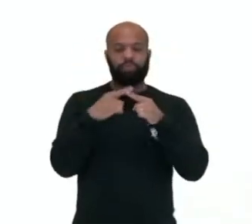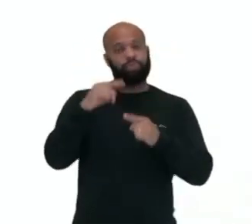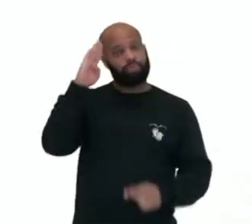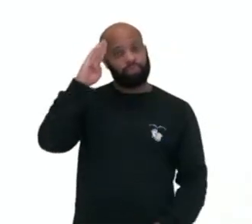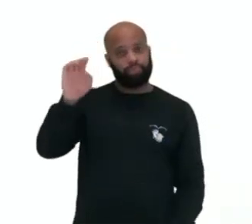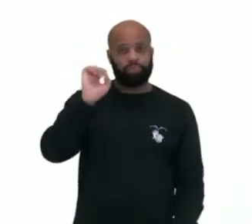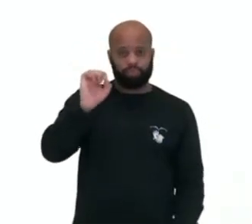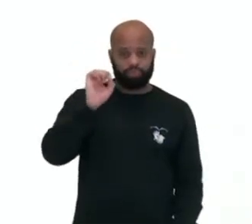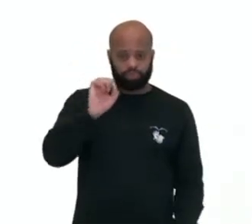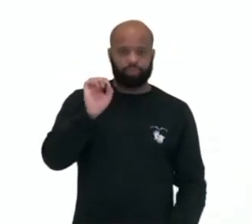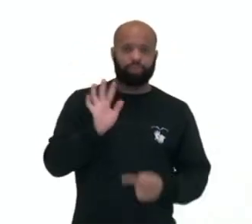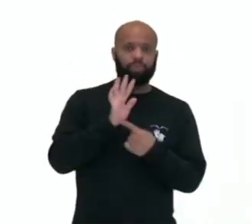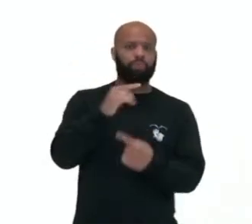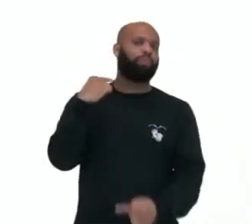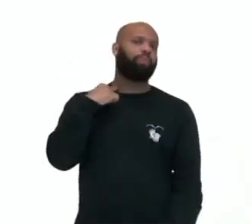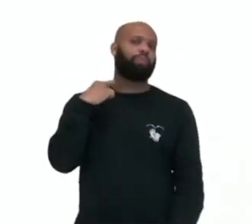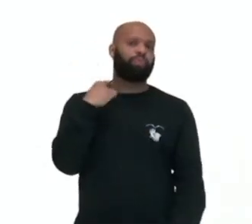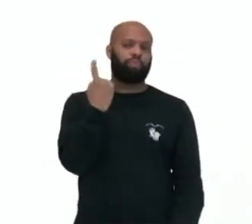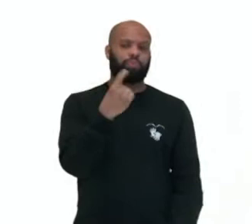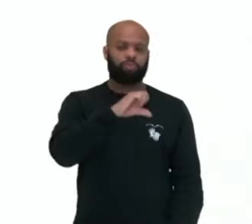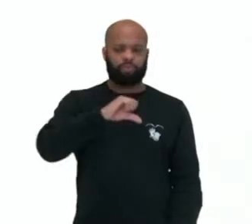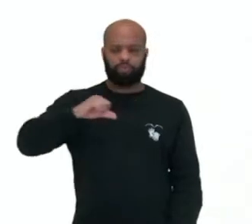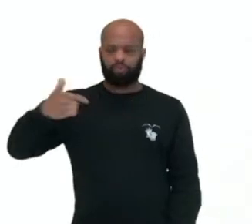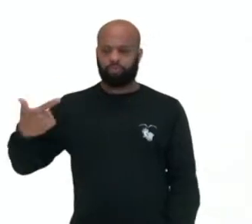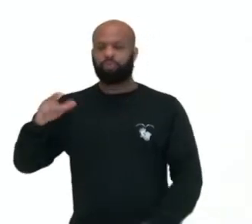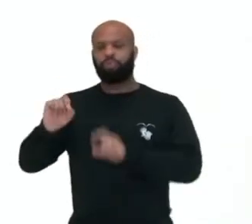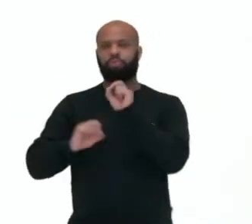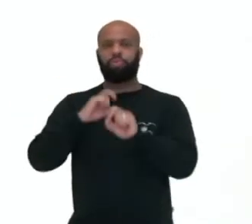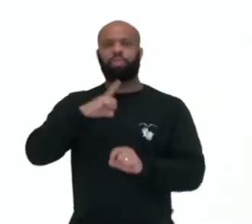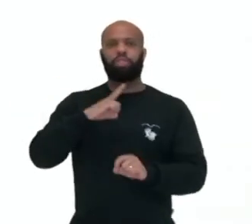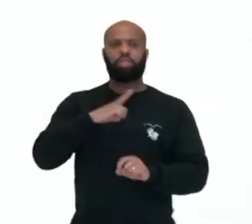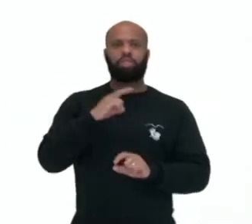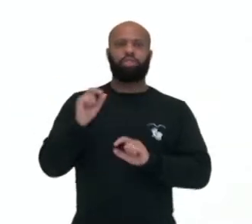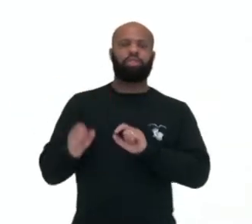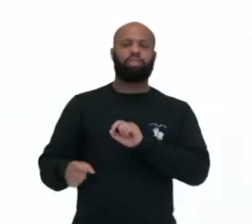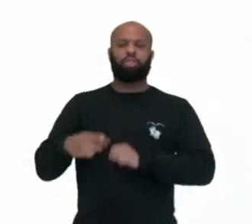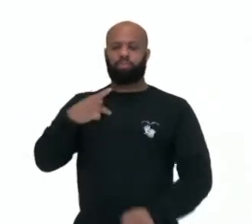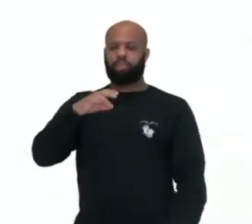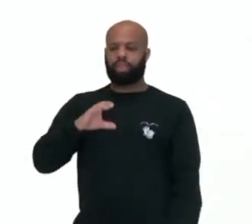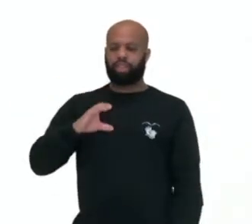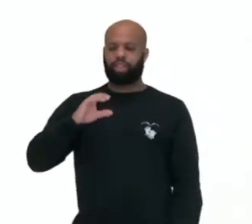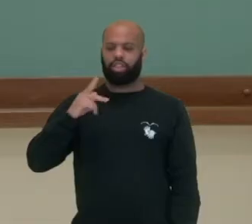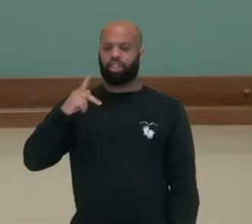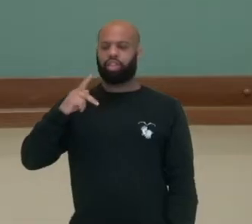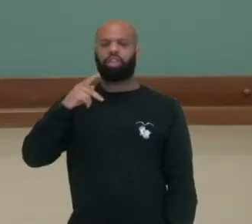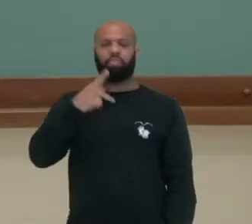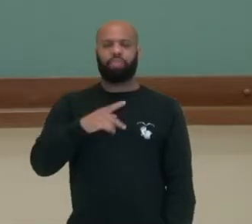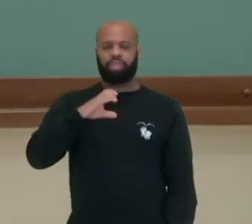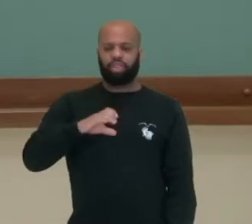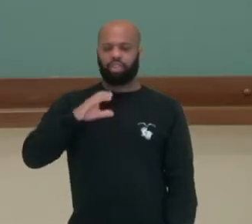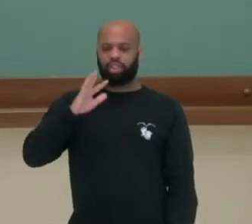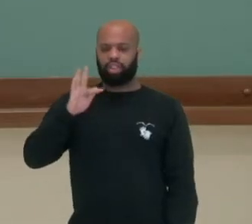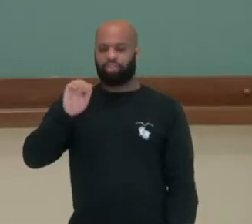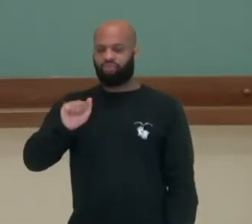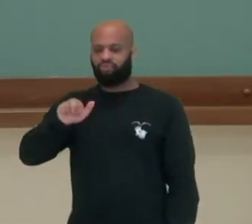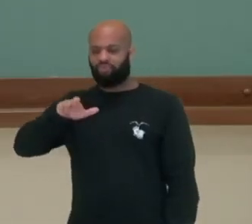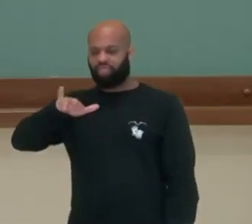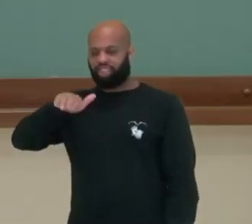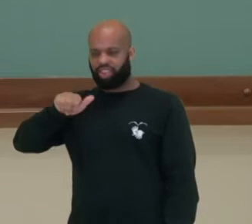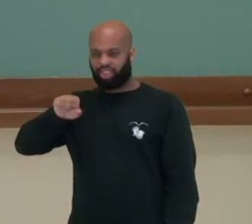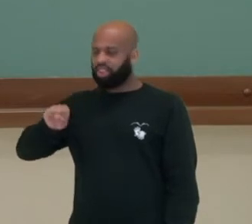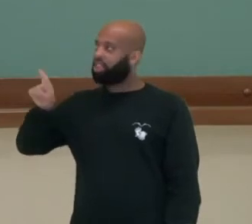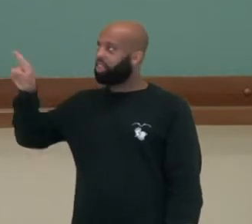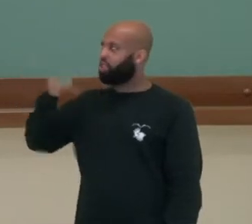deles revelado em maio de 1992, o chamado do escândalo PC Farias. Então, Paulo Cesar Farias,